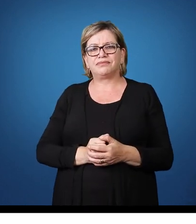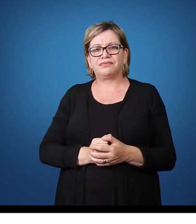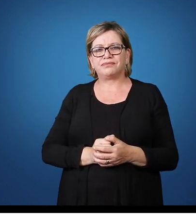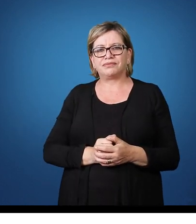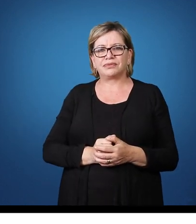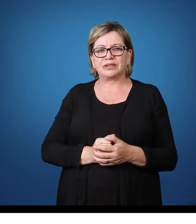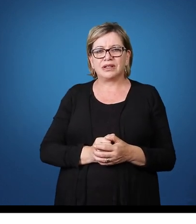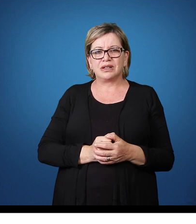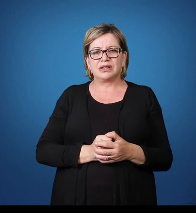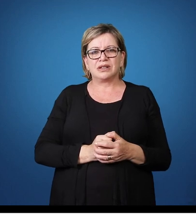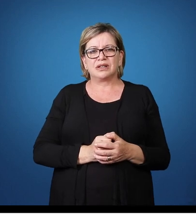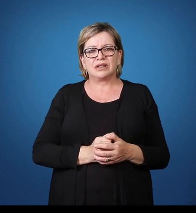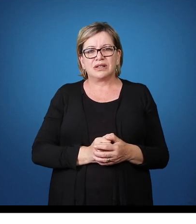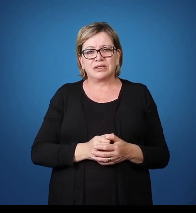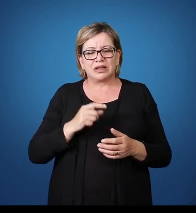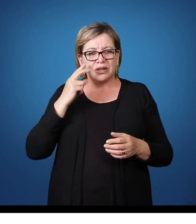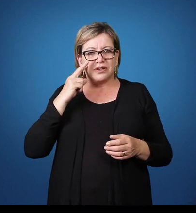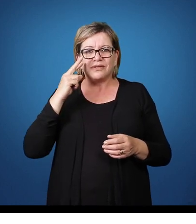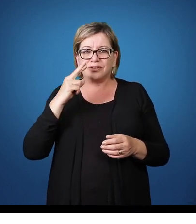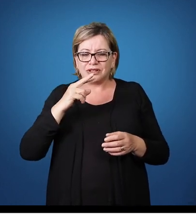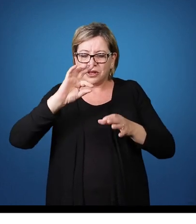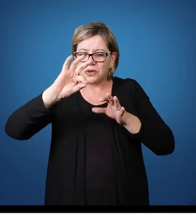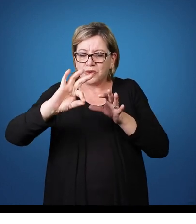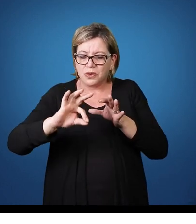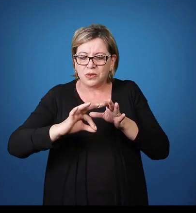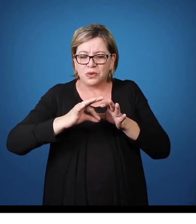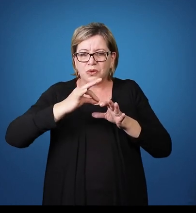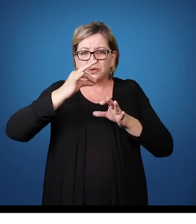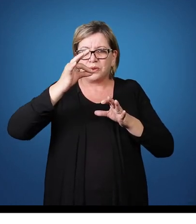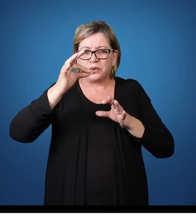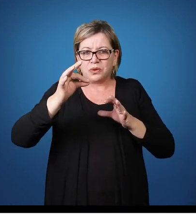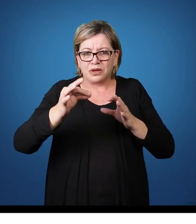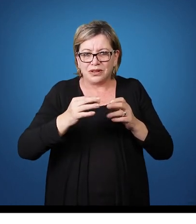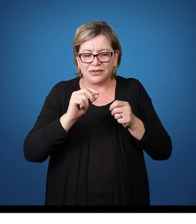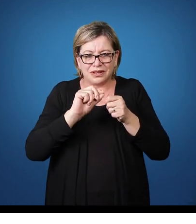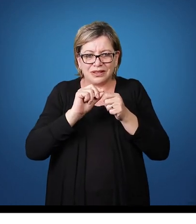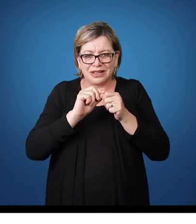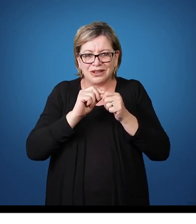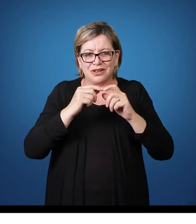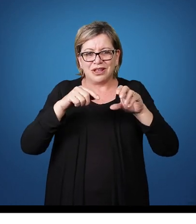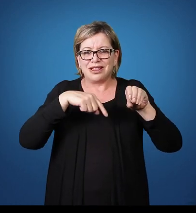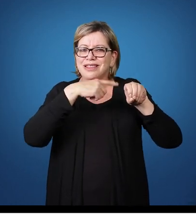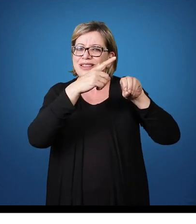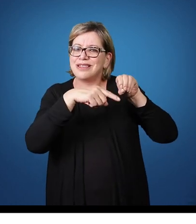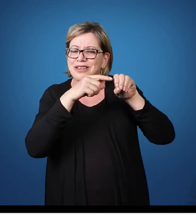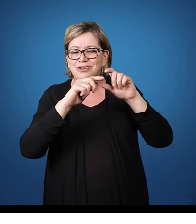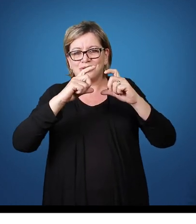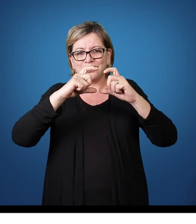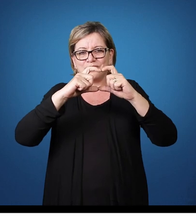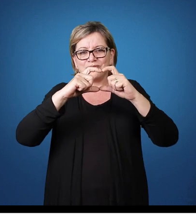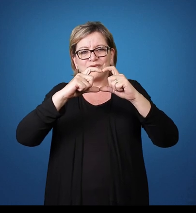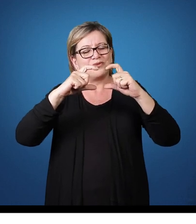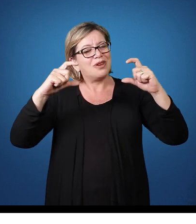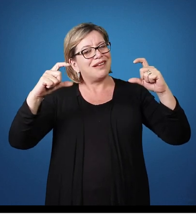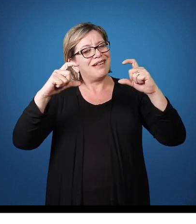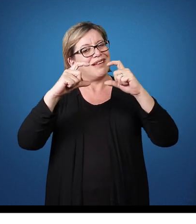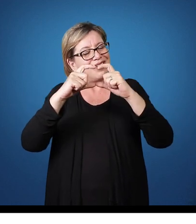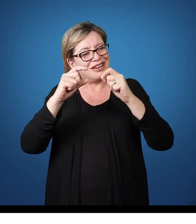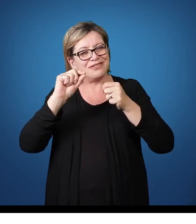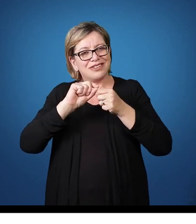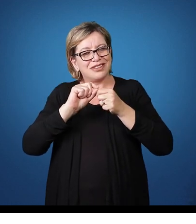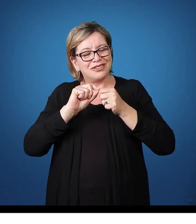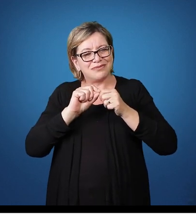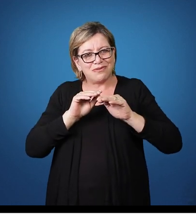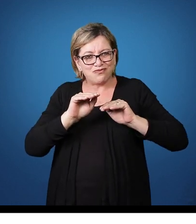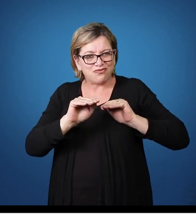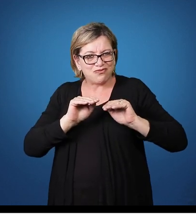Então Esse jogo De alinhavo Nas caixas Formando formas Geométricas Também Para que o aluno Desenvolvesse A sua